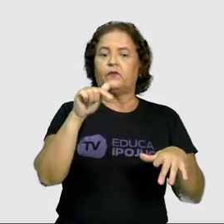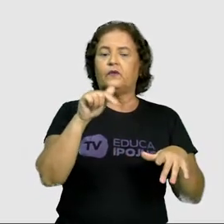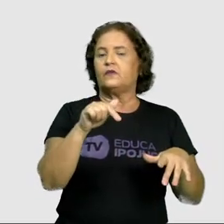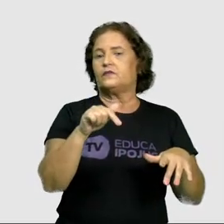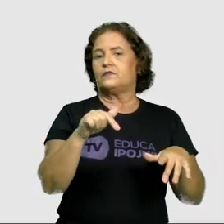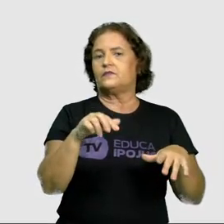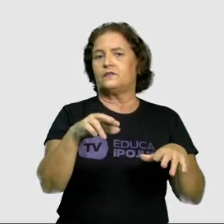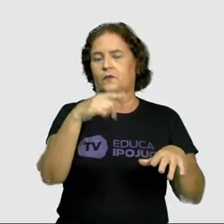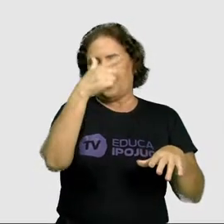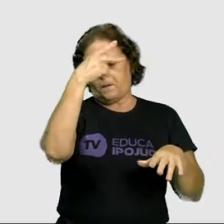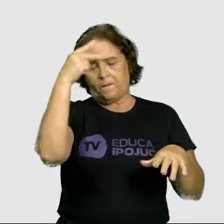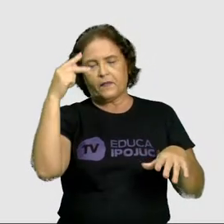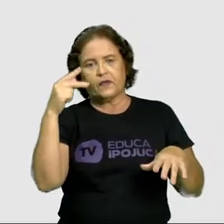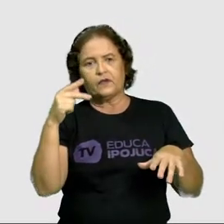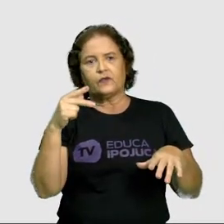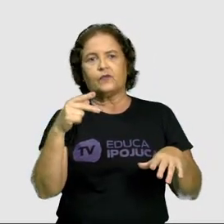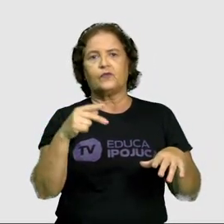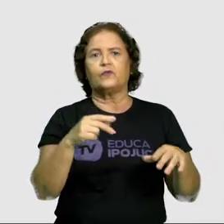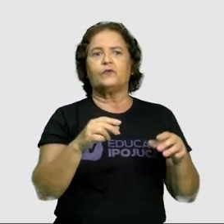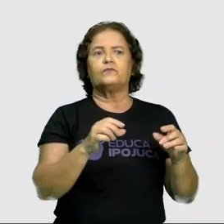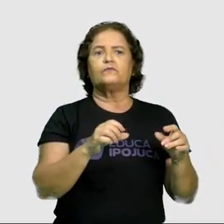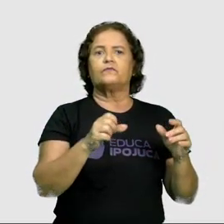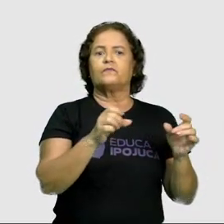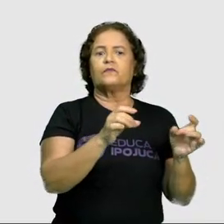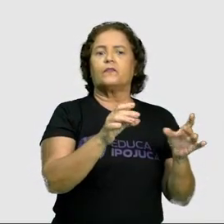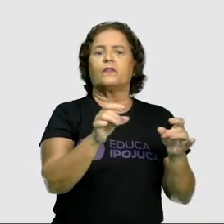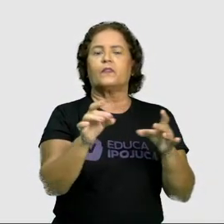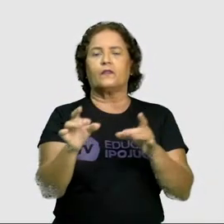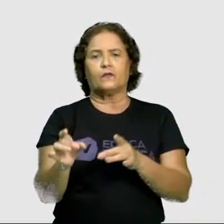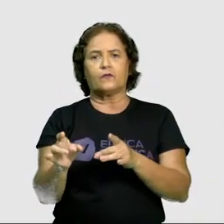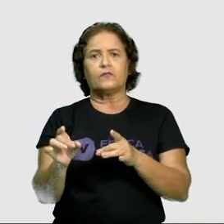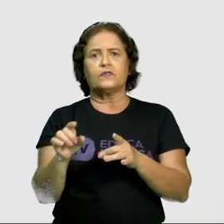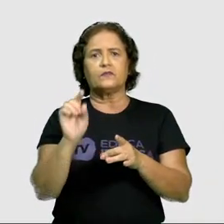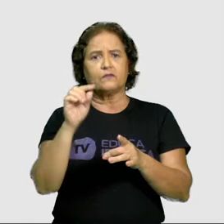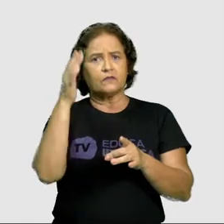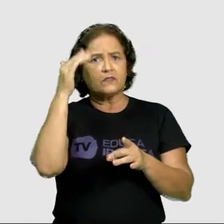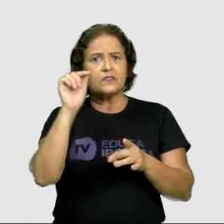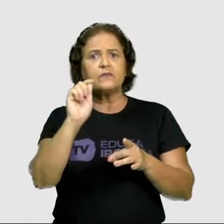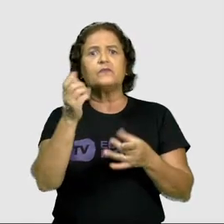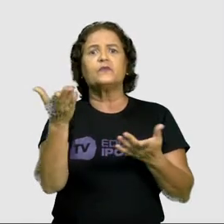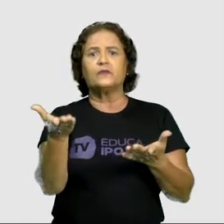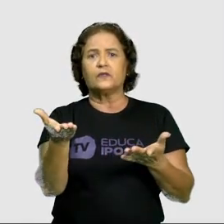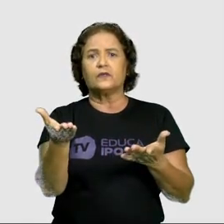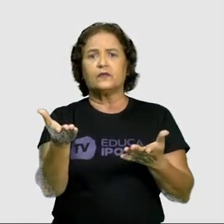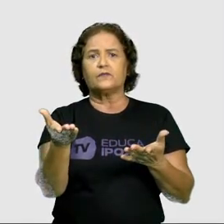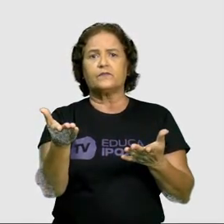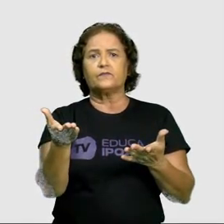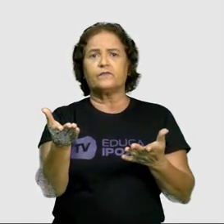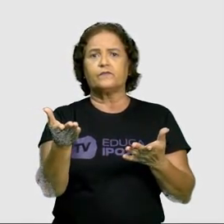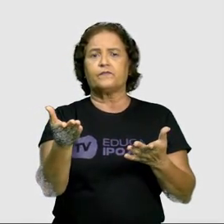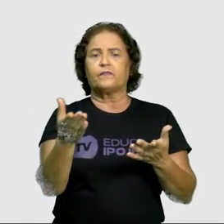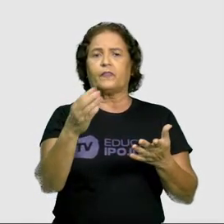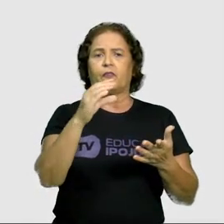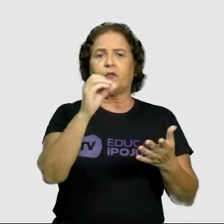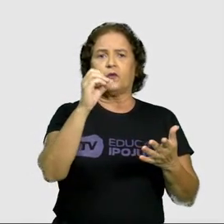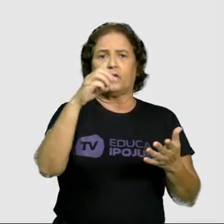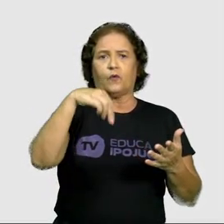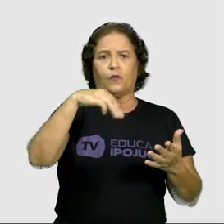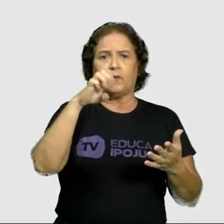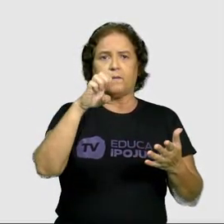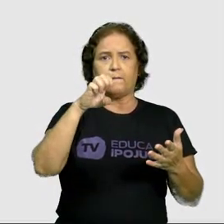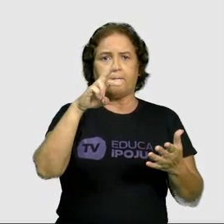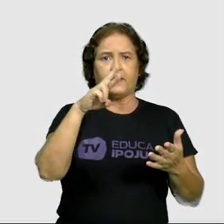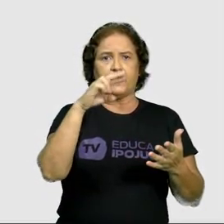aqui é um bairro comercial. E o que são bairros comerciais? Vocês sabem? Não? Bairros comerciais são